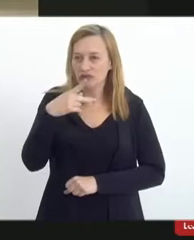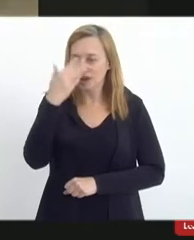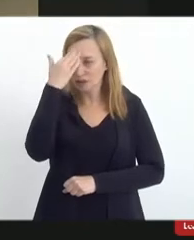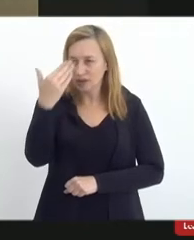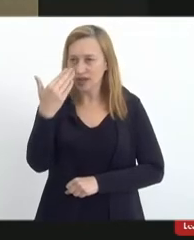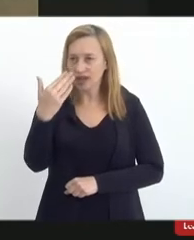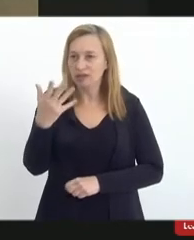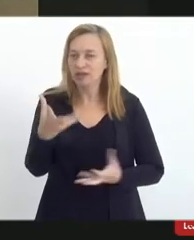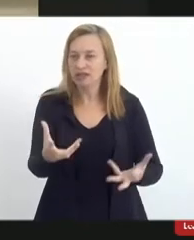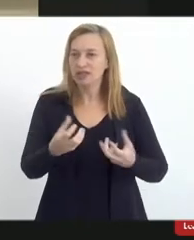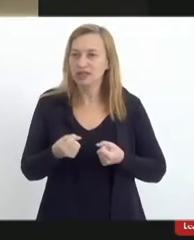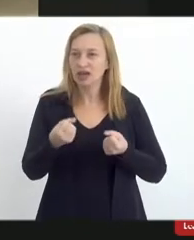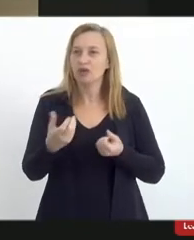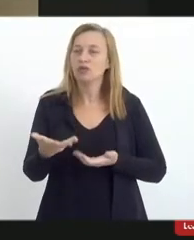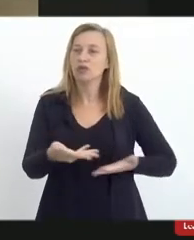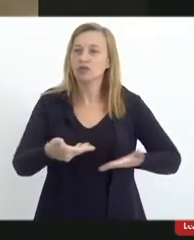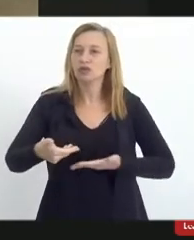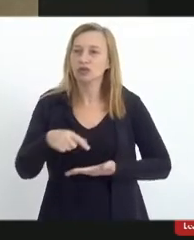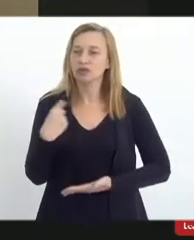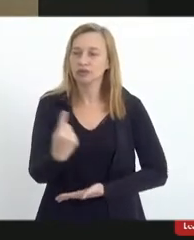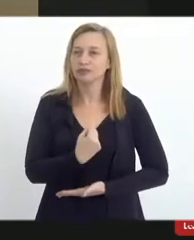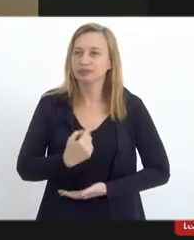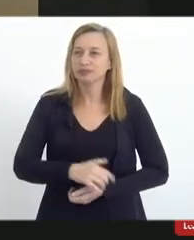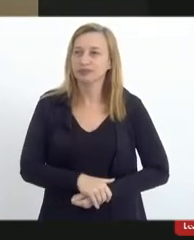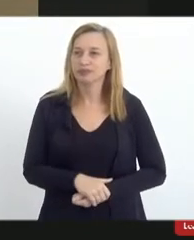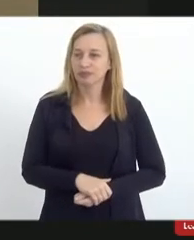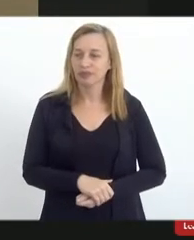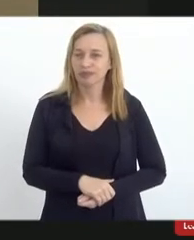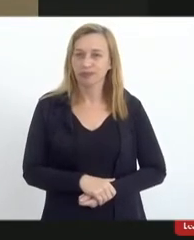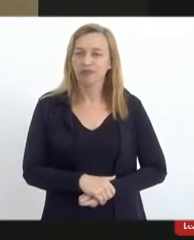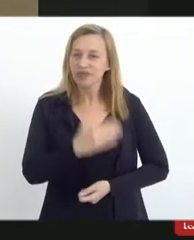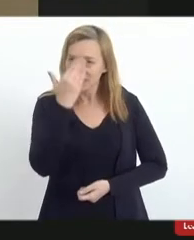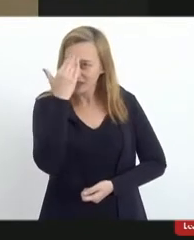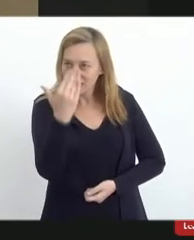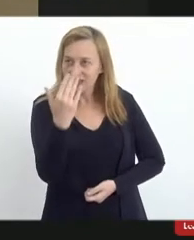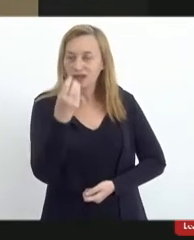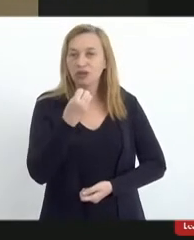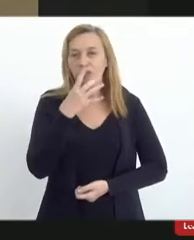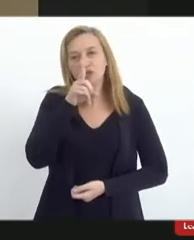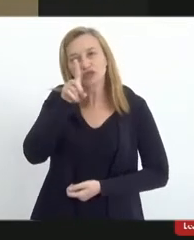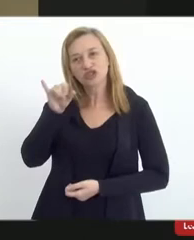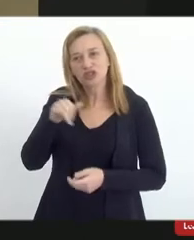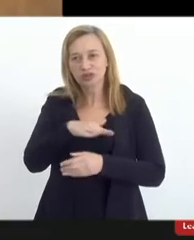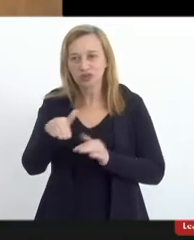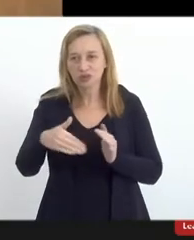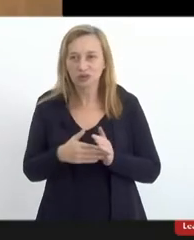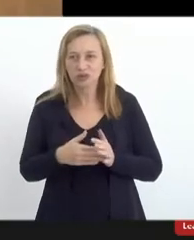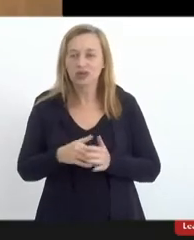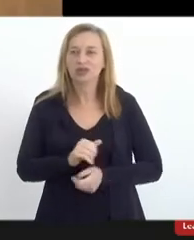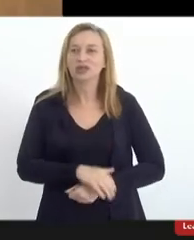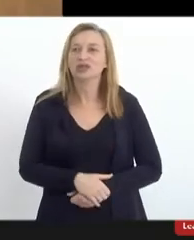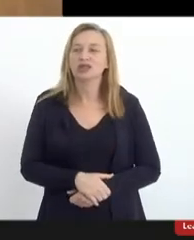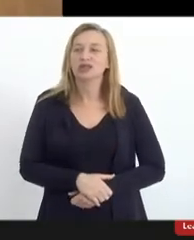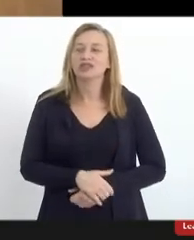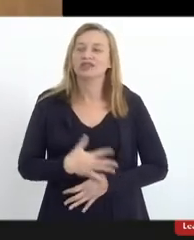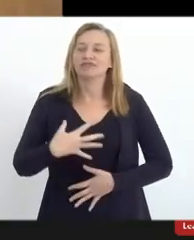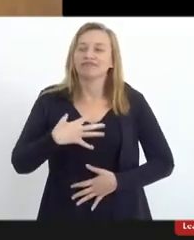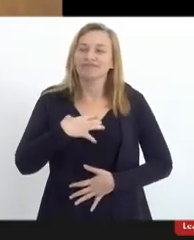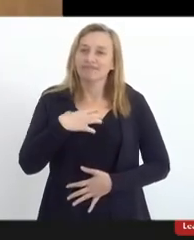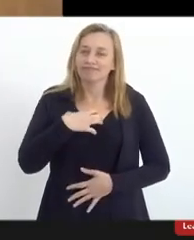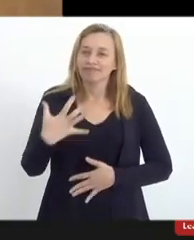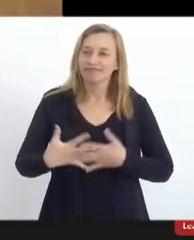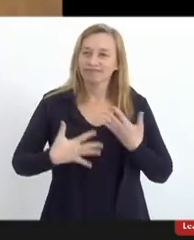por aceitar o nosso convite. Eu que agradeço, bom dia a todos. Eu que agradeço, me sinto muito